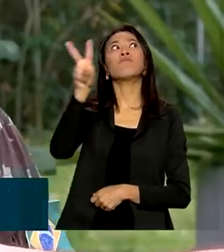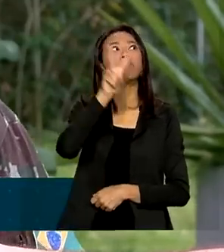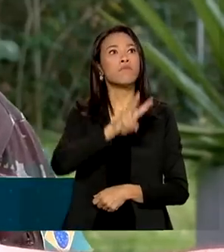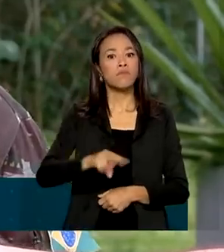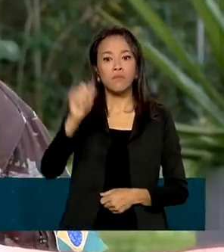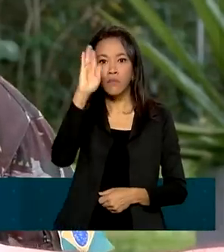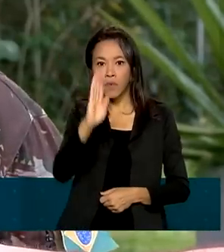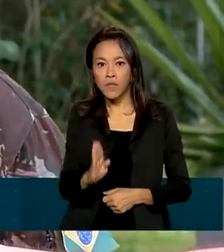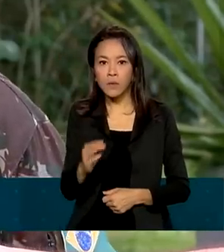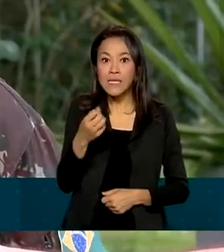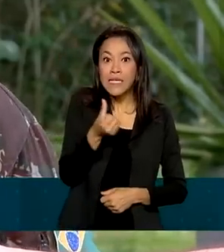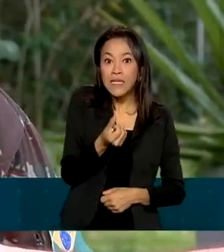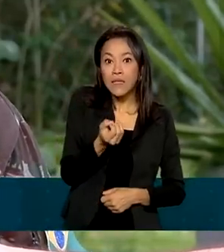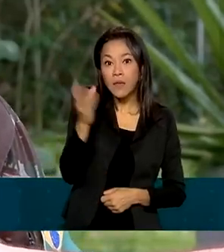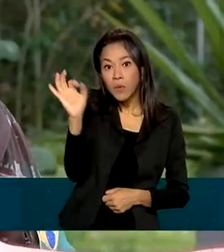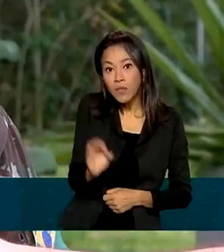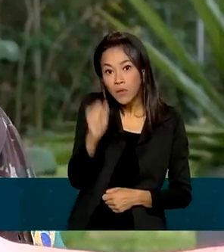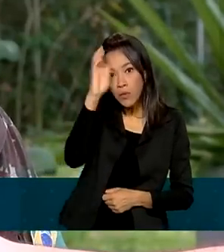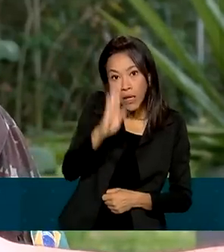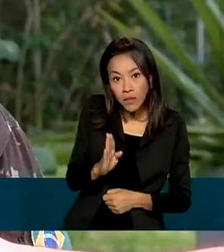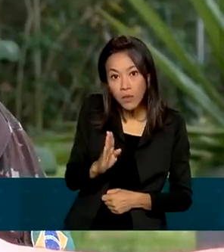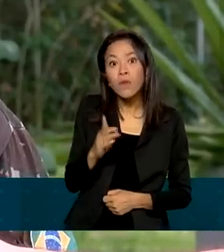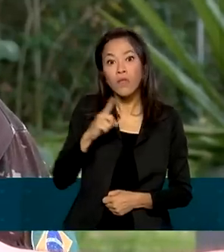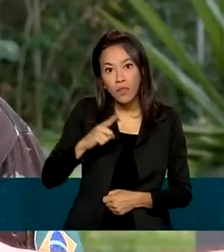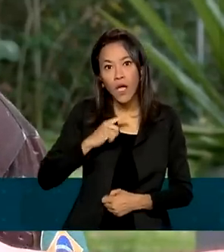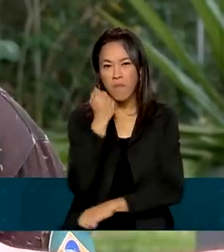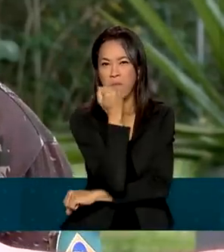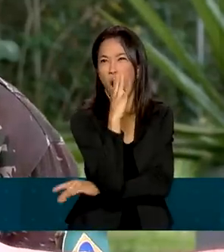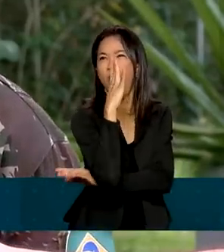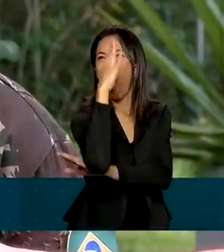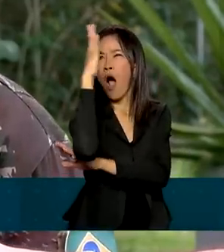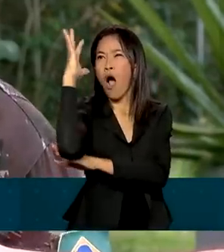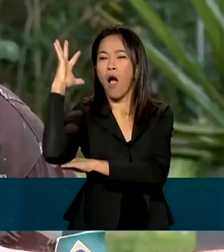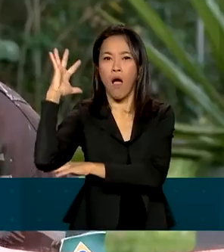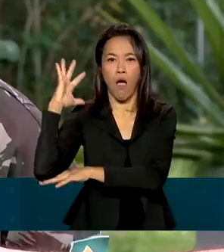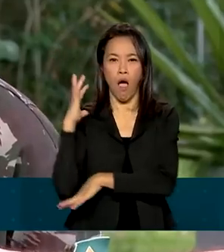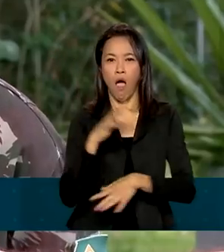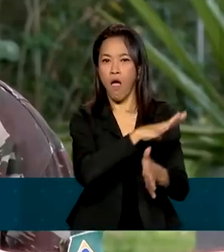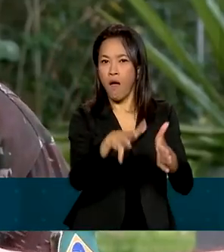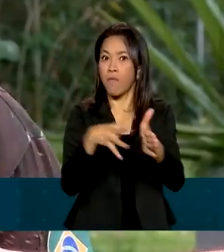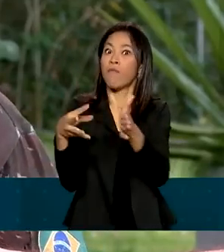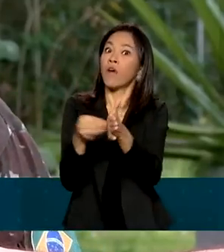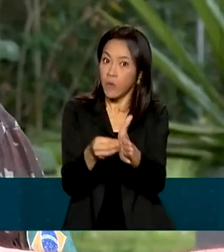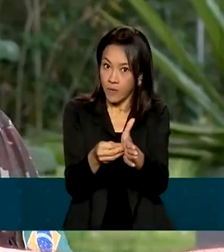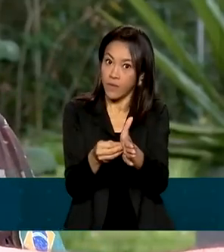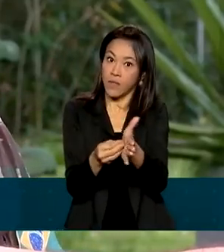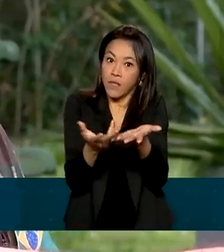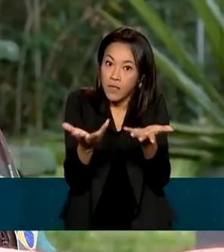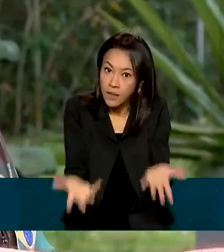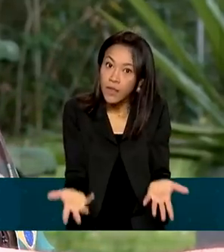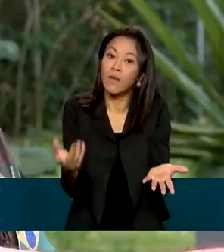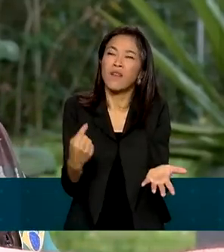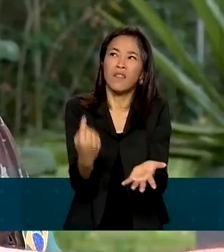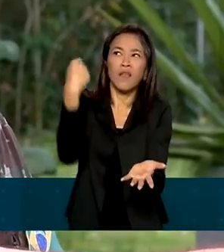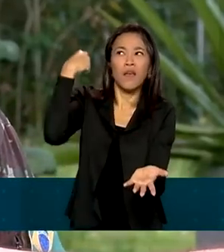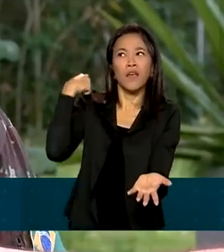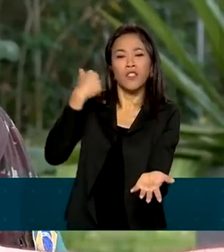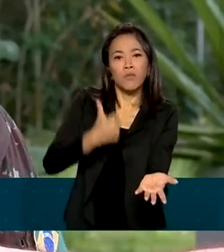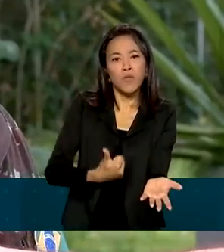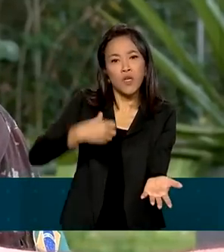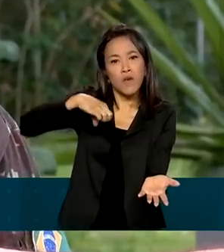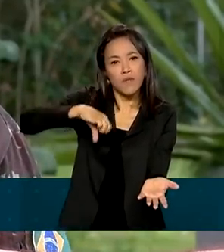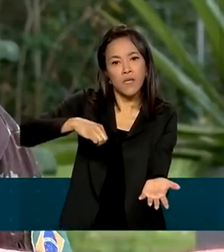60% do nosso território, ele é coberto por uma floresta amazônica. Então, nada mais justo que desde a década de 60,